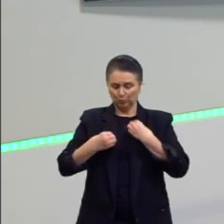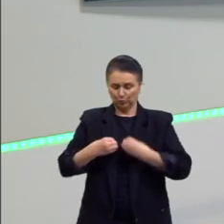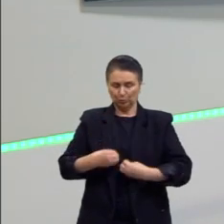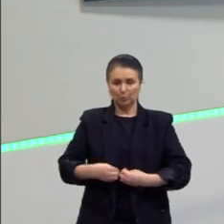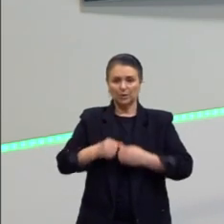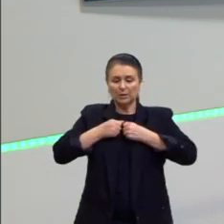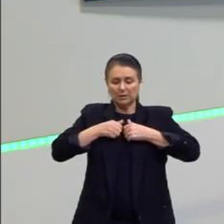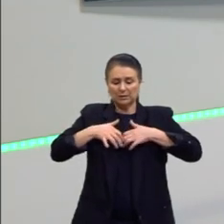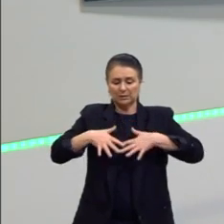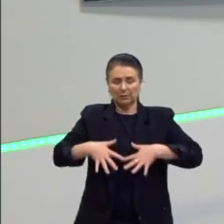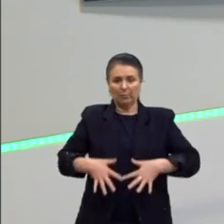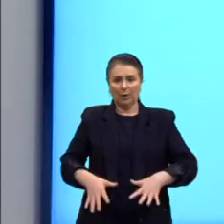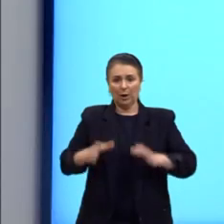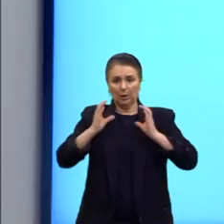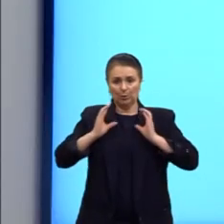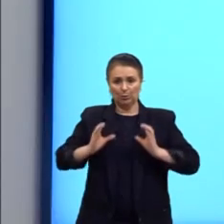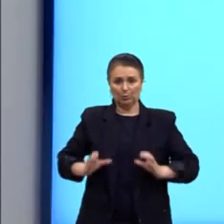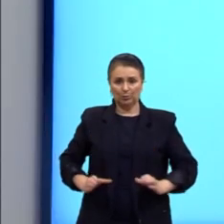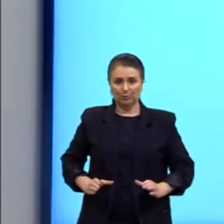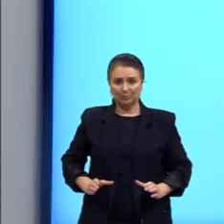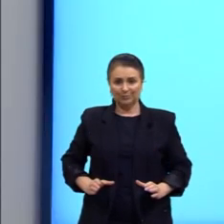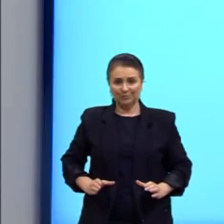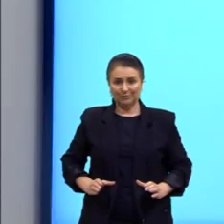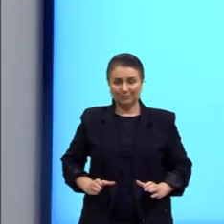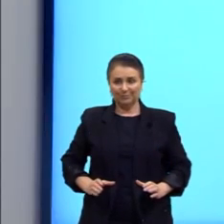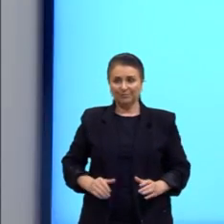se espalha no corpo. Certo?